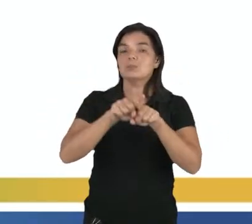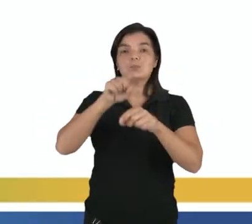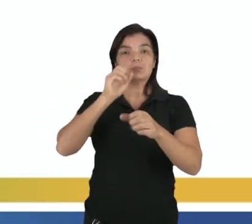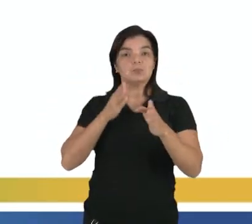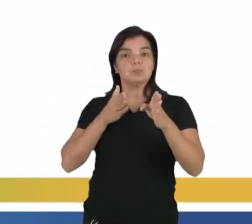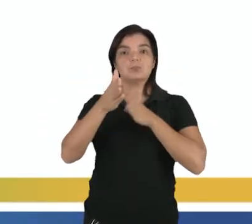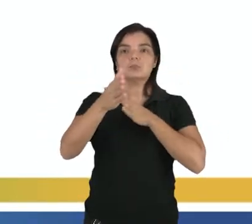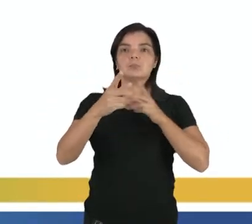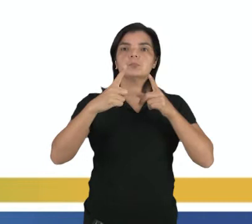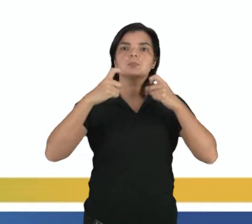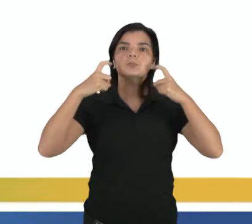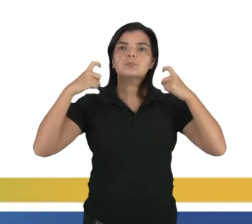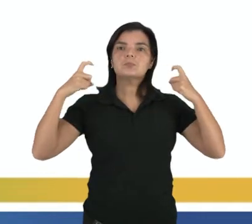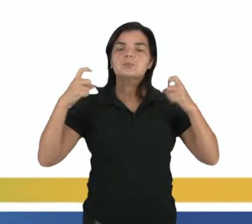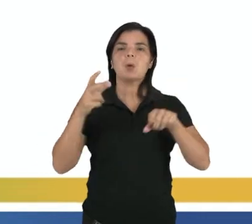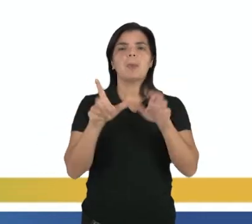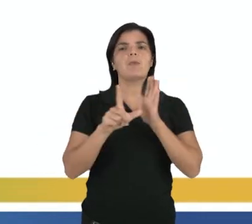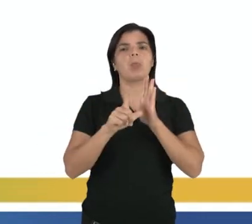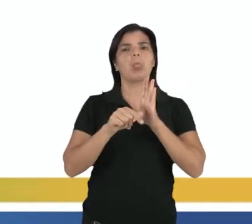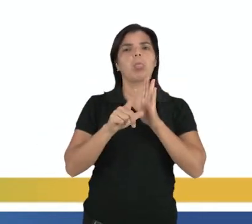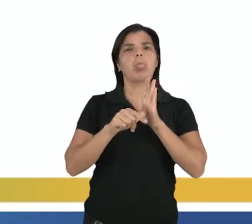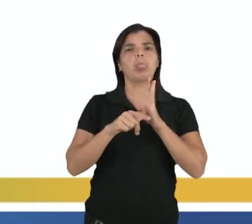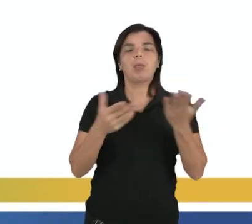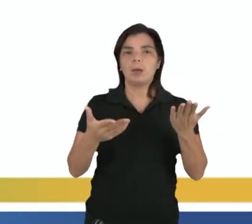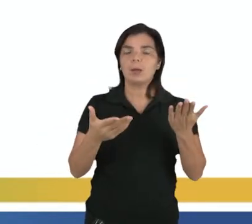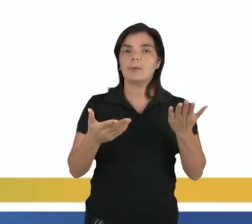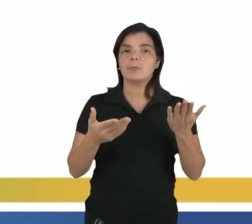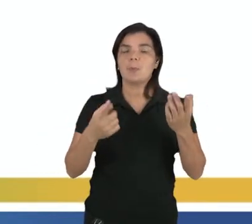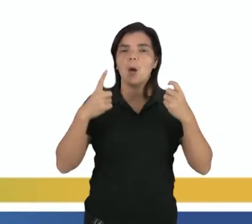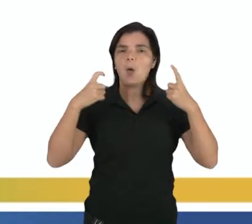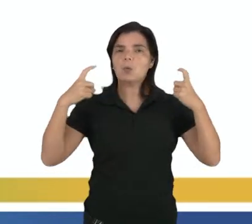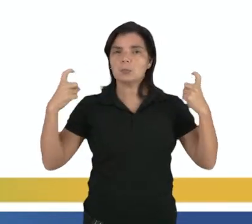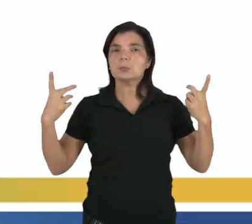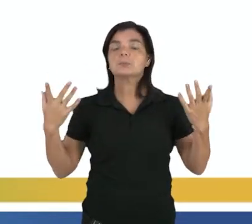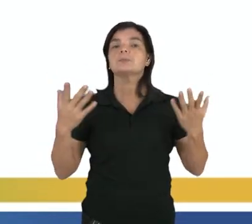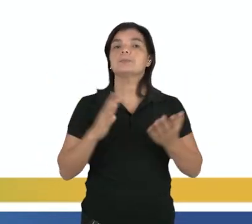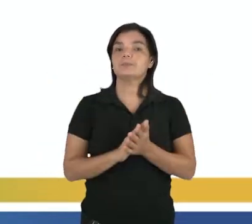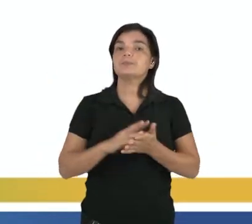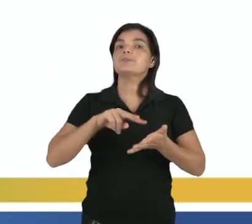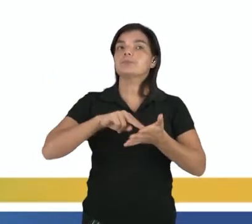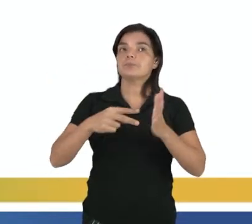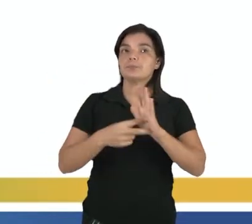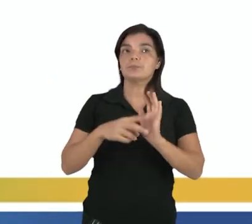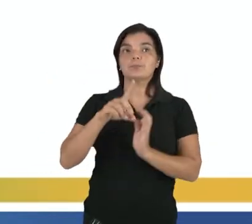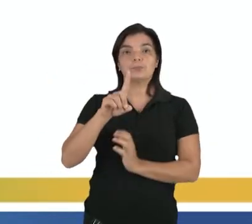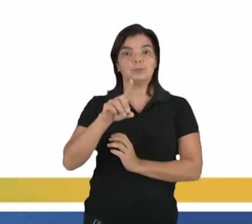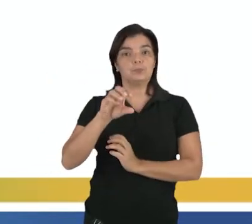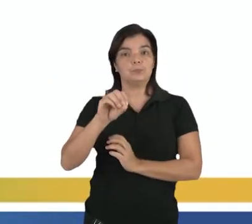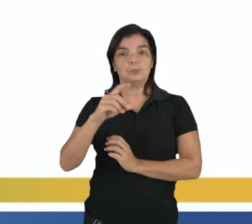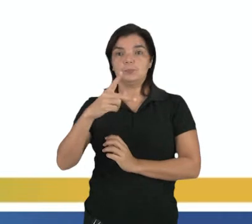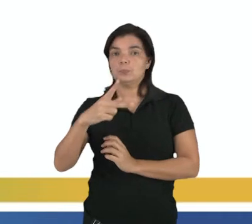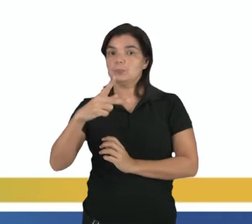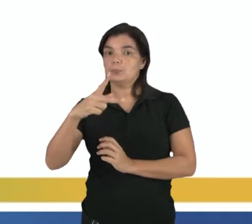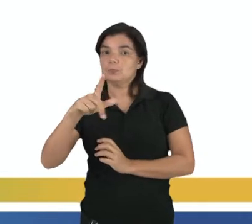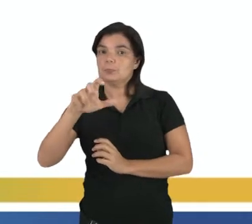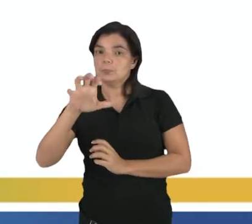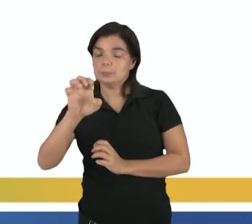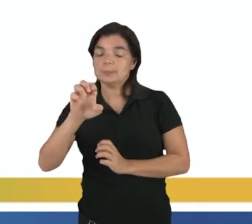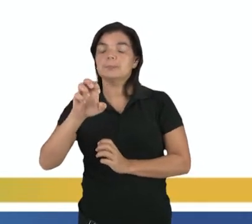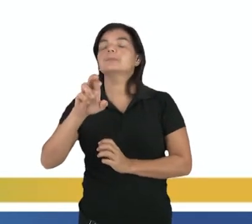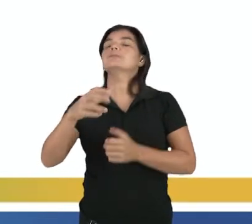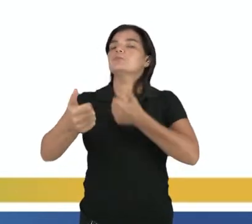passa, parece que o som fica meio atrasado, né, fica mais grave o som. Isso é o efeito dopla. Quando ele vai se